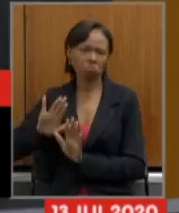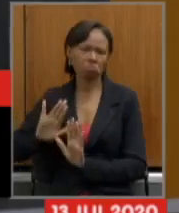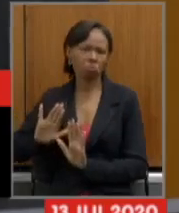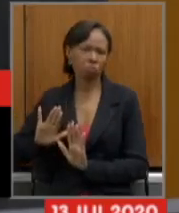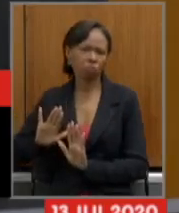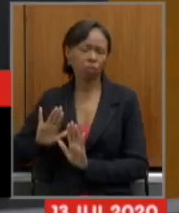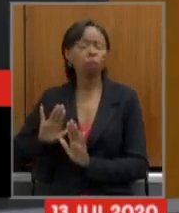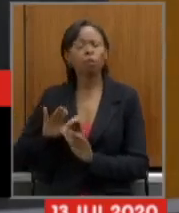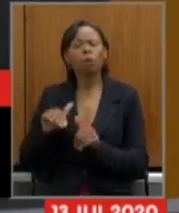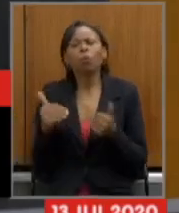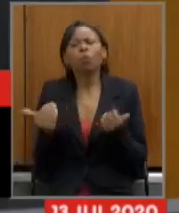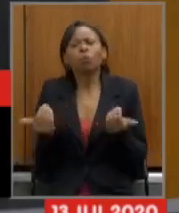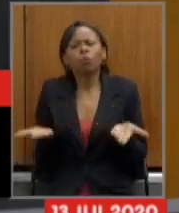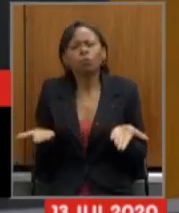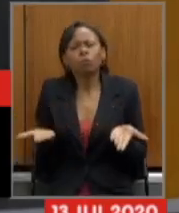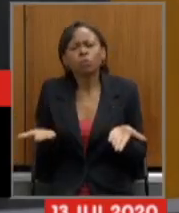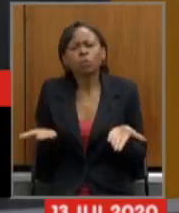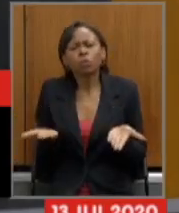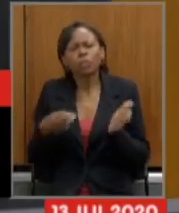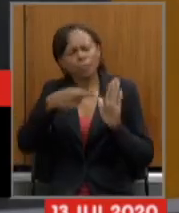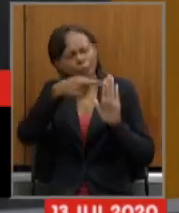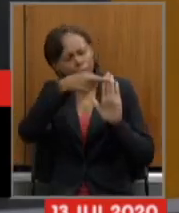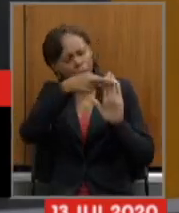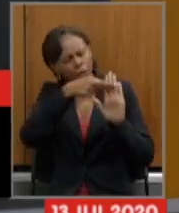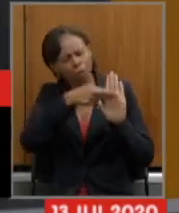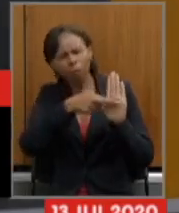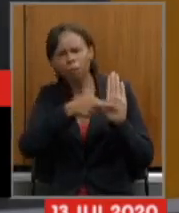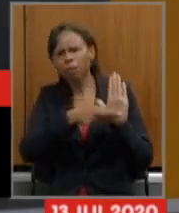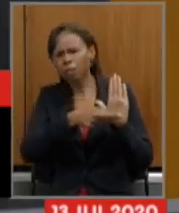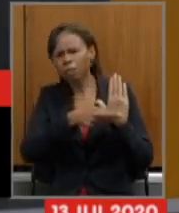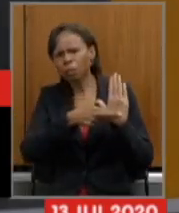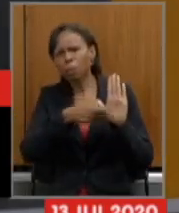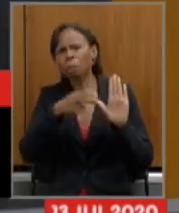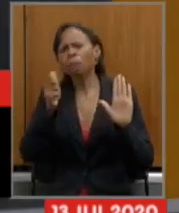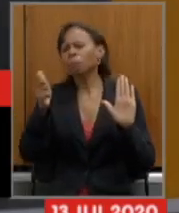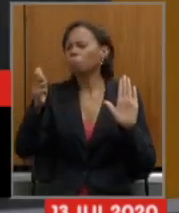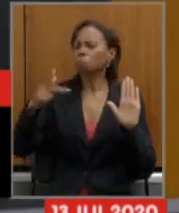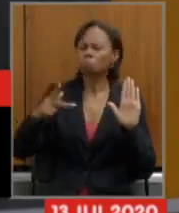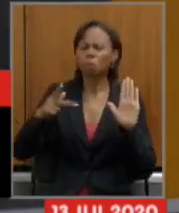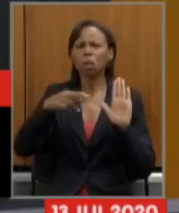Quais são os requisitos para a aposentadoria?